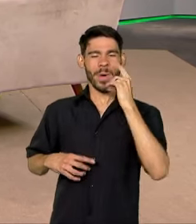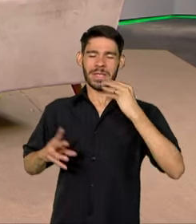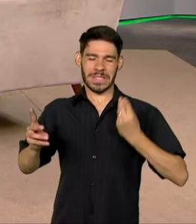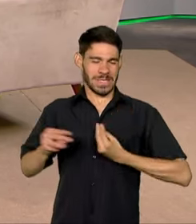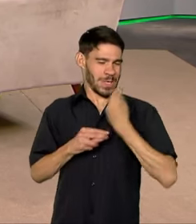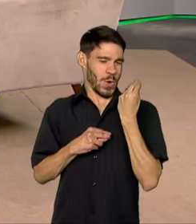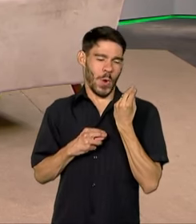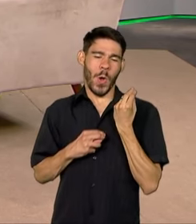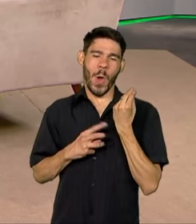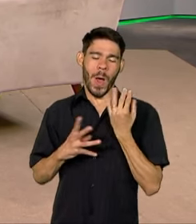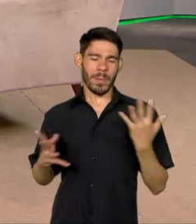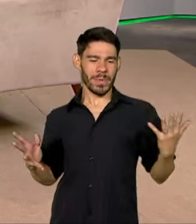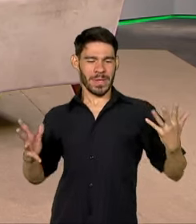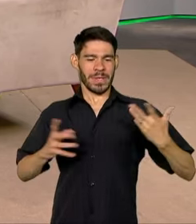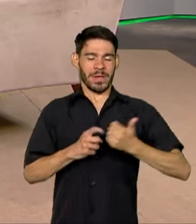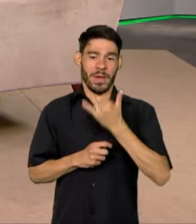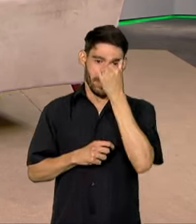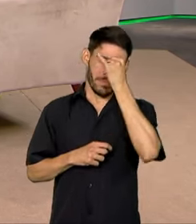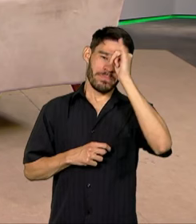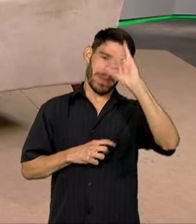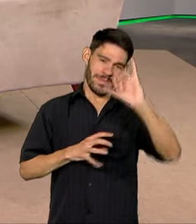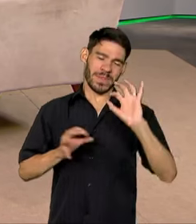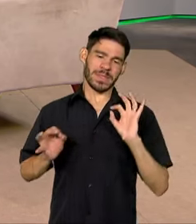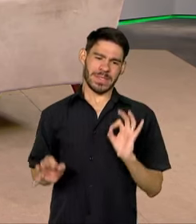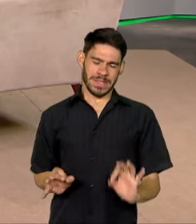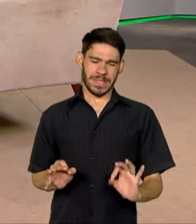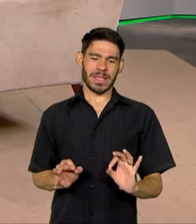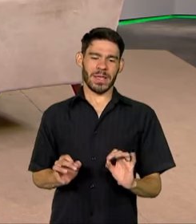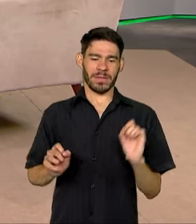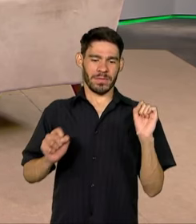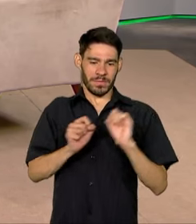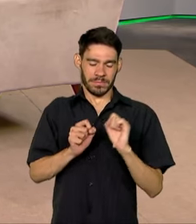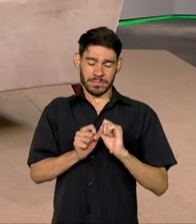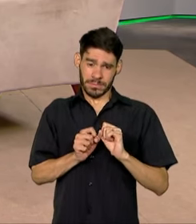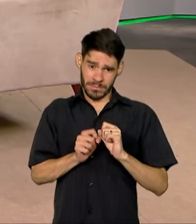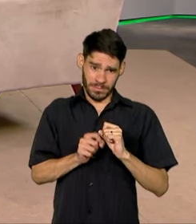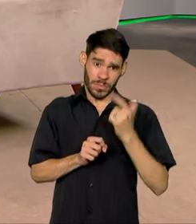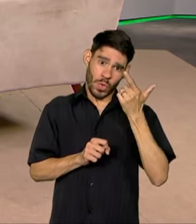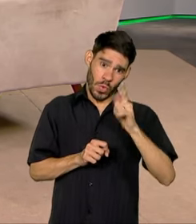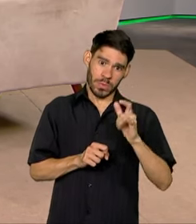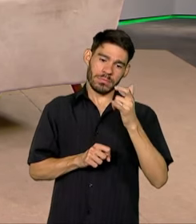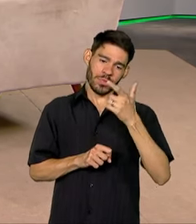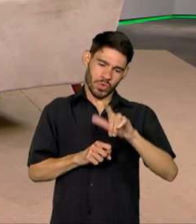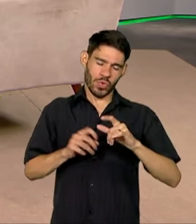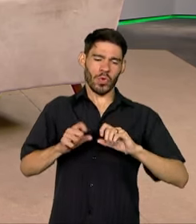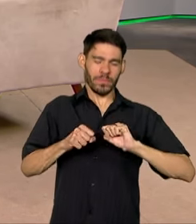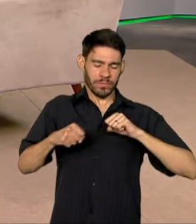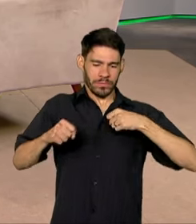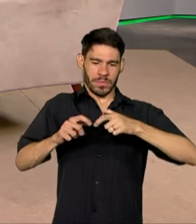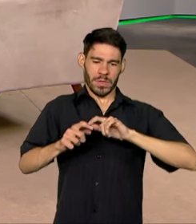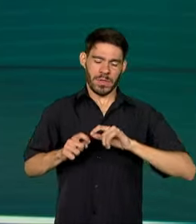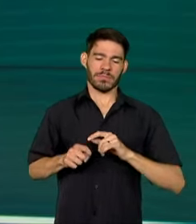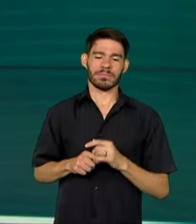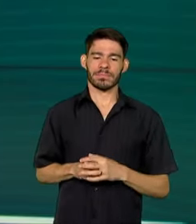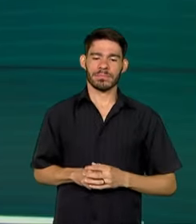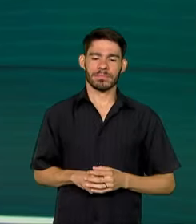extremamente eficiente de prevenção. Então, nós estamos aqui fazendo mais uma forma de prevenção. Obrigado.